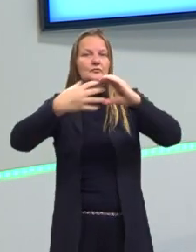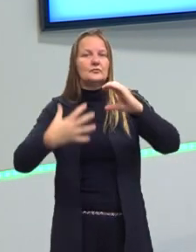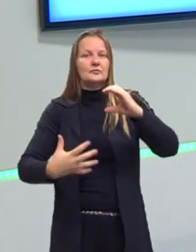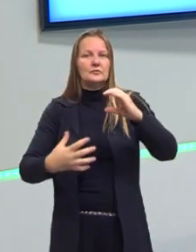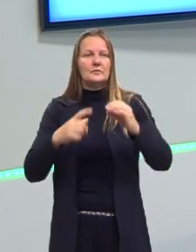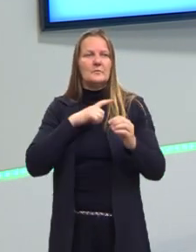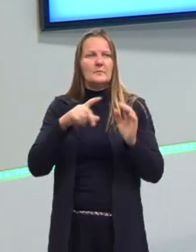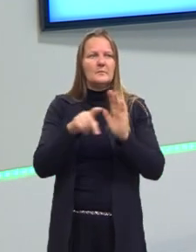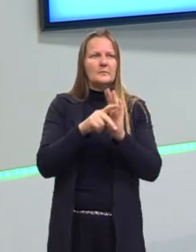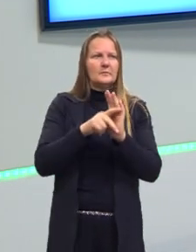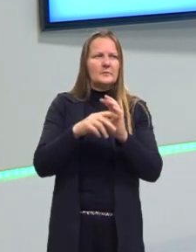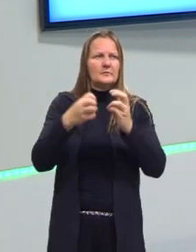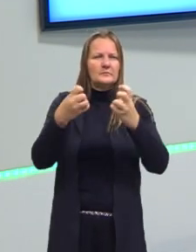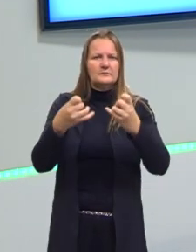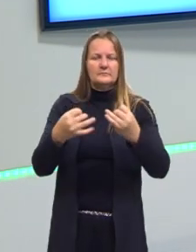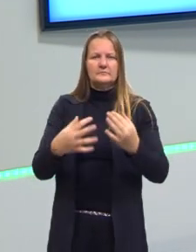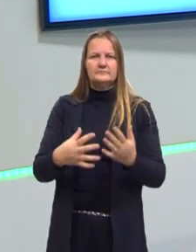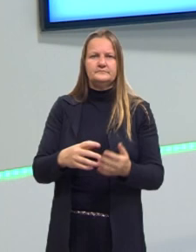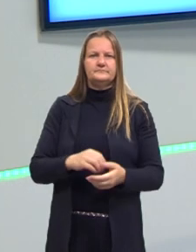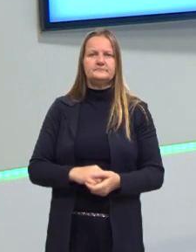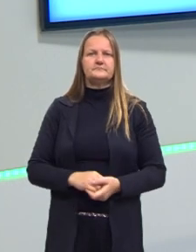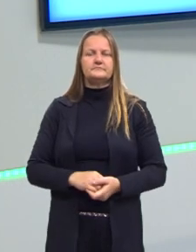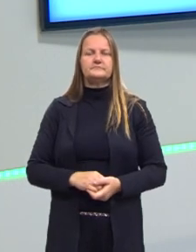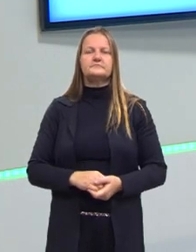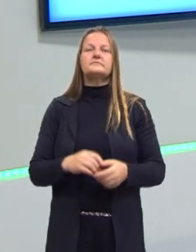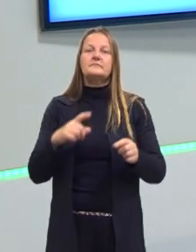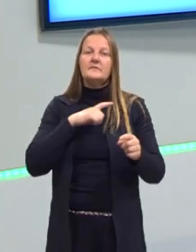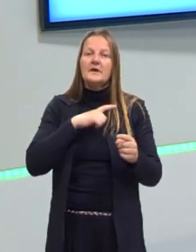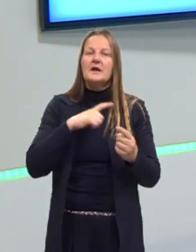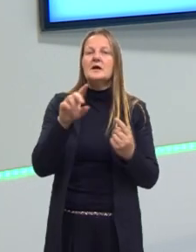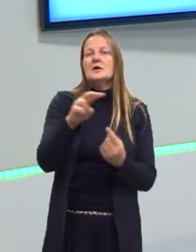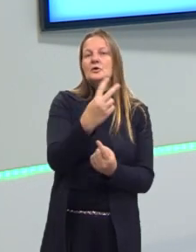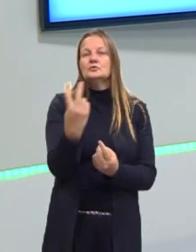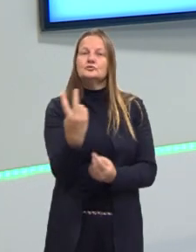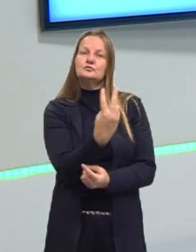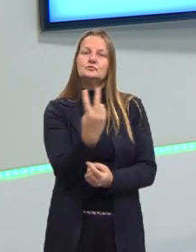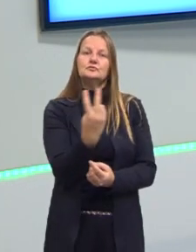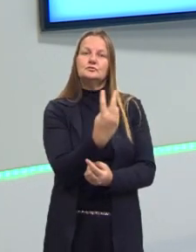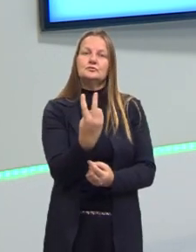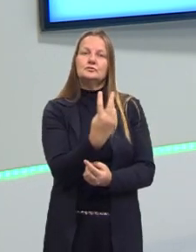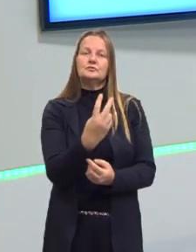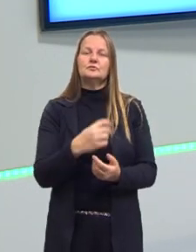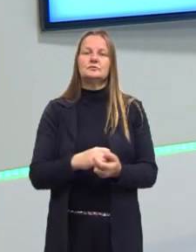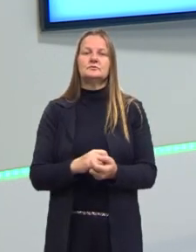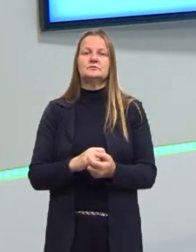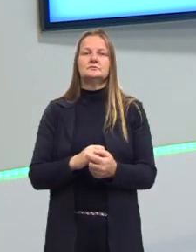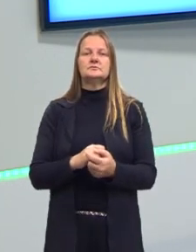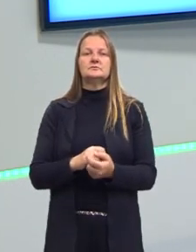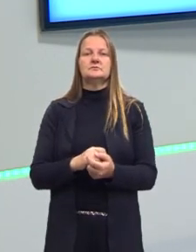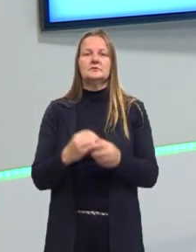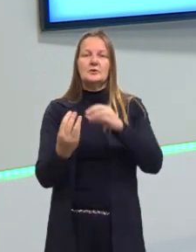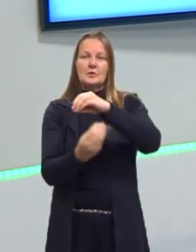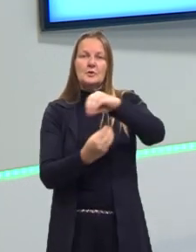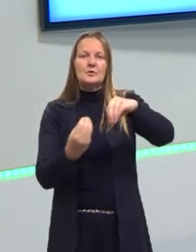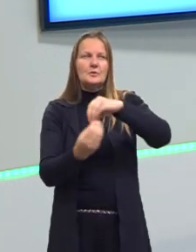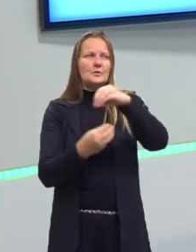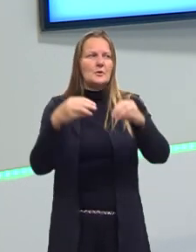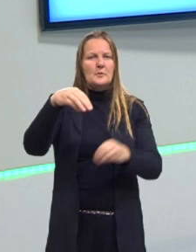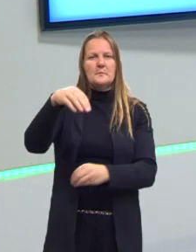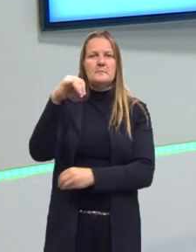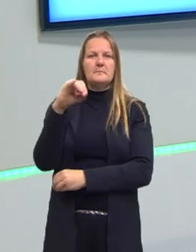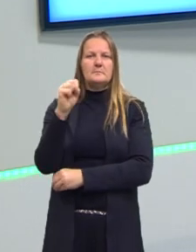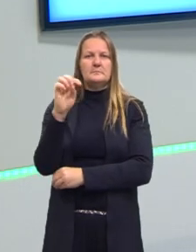linguagem não verbal. E a gente pode ter também o uso aí da linguagem mista. A gente pode ter em